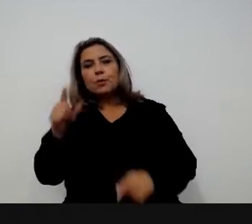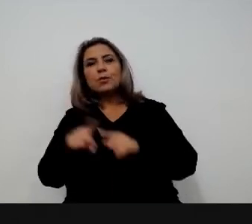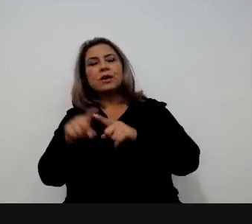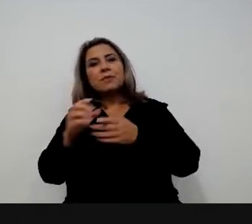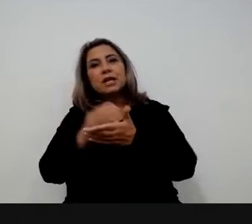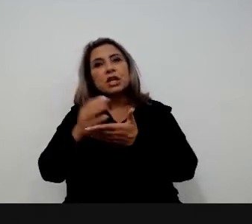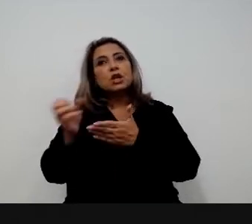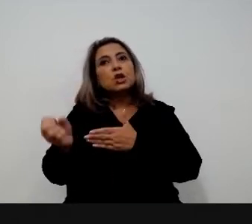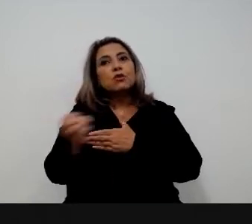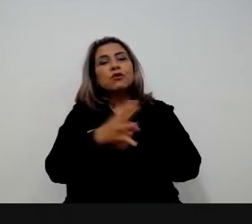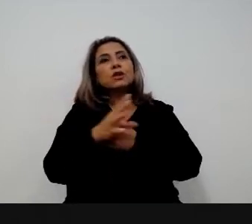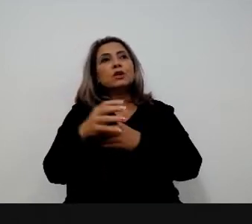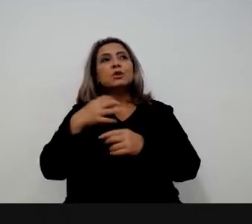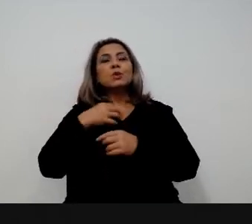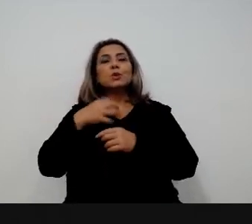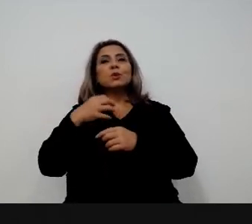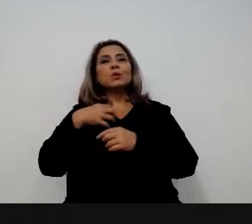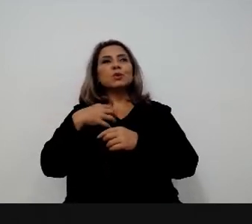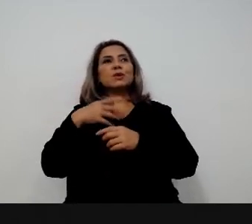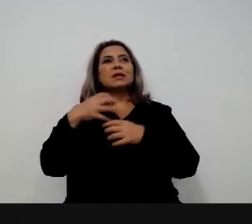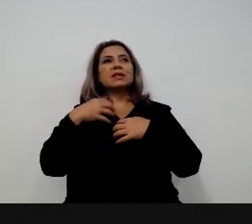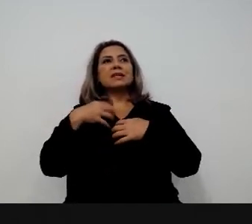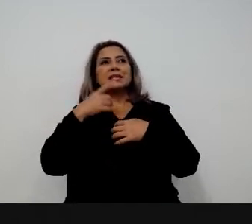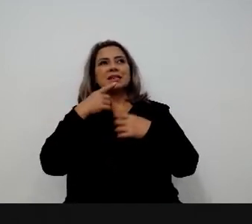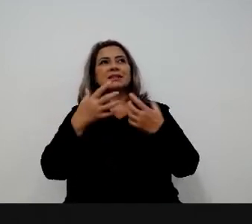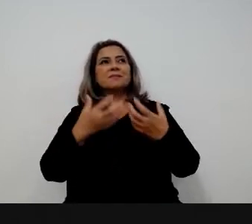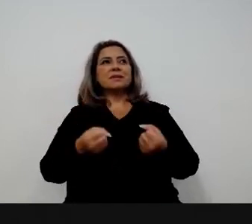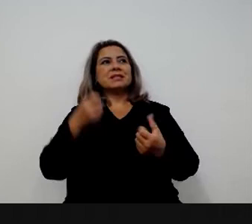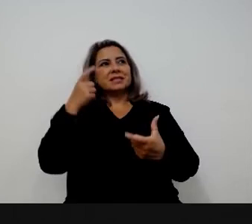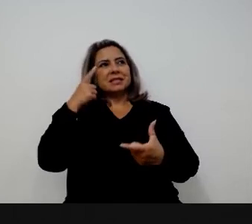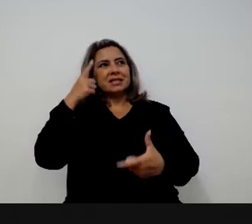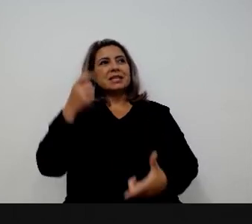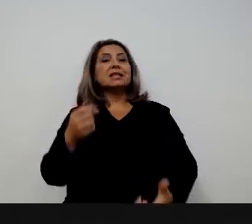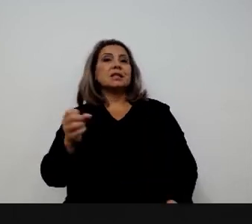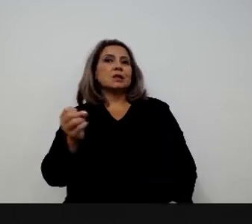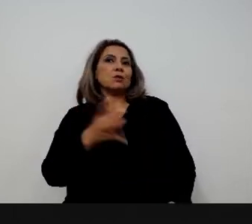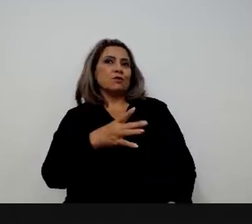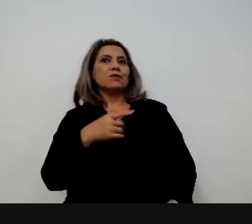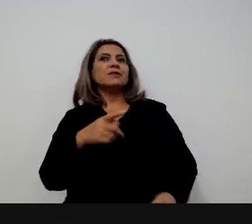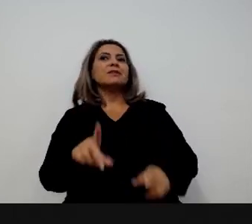culturas também para que o gestor público se sinta mais disposto a inovar.